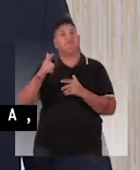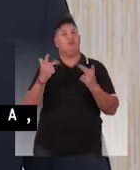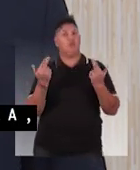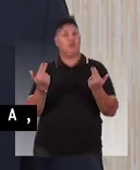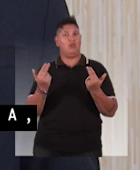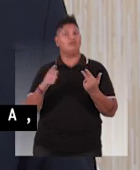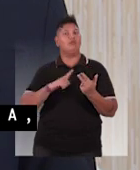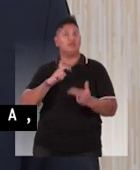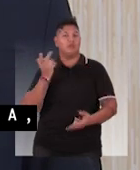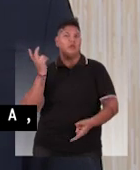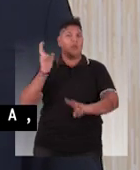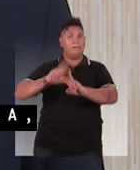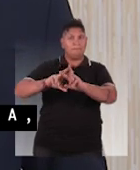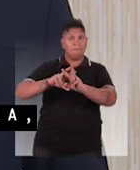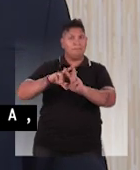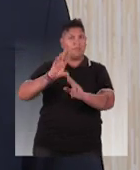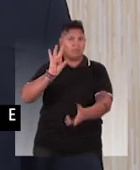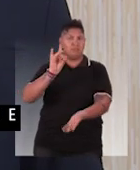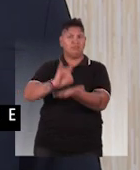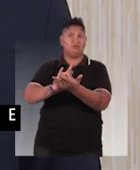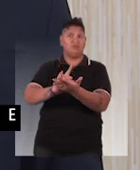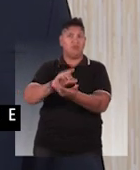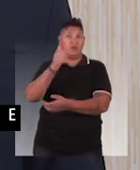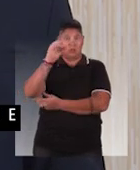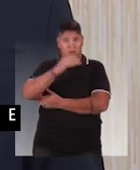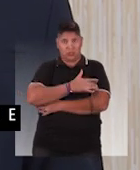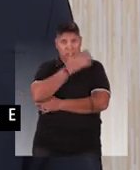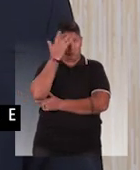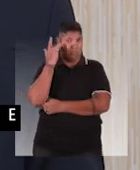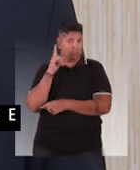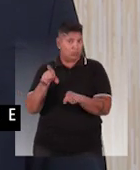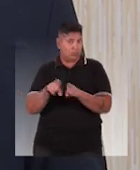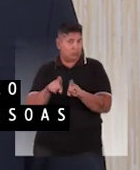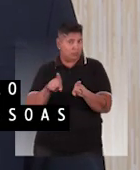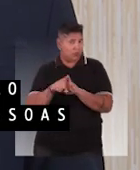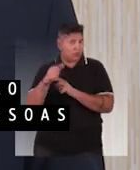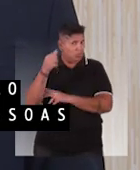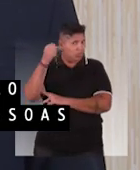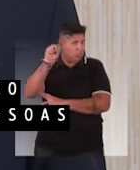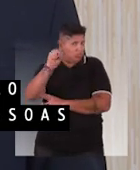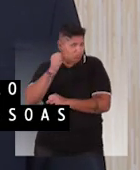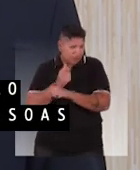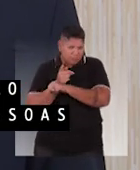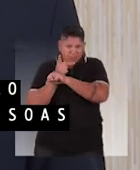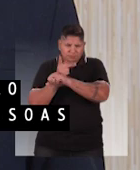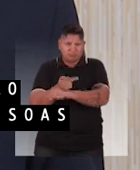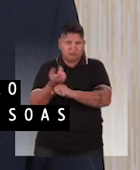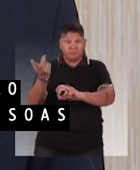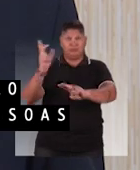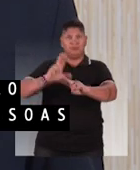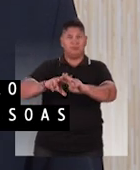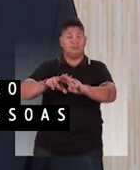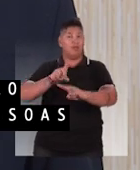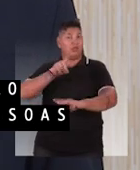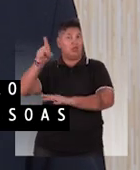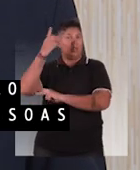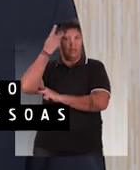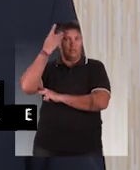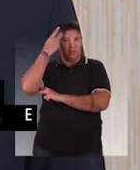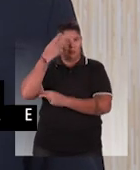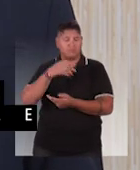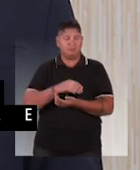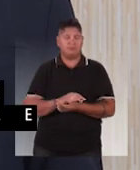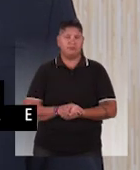deflagrada a Operação Cinderela, um desdobramento da Fada Madrinha, que determinou a prisão preventiva de 10 pessoas